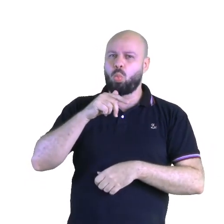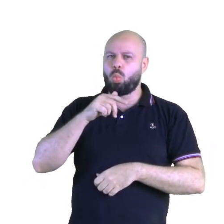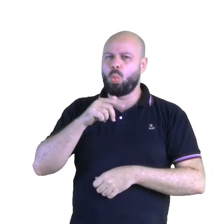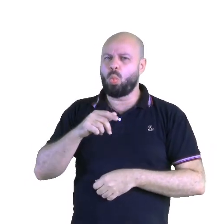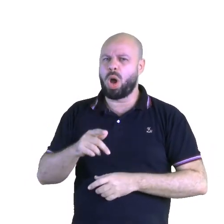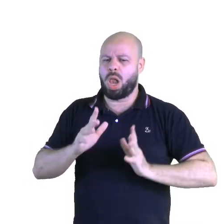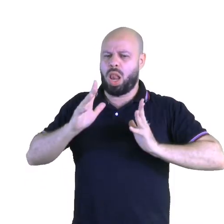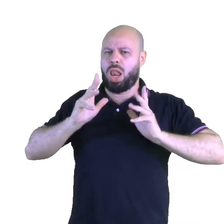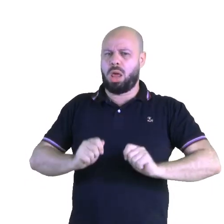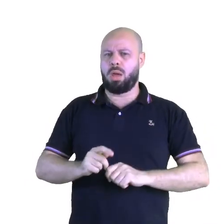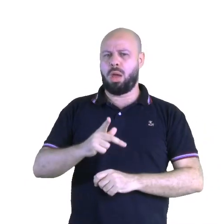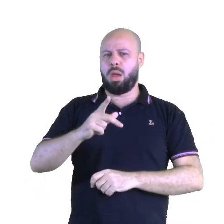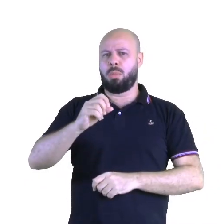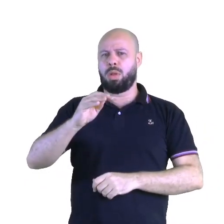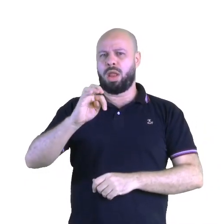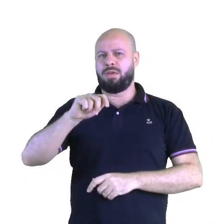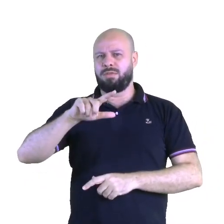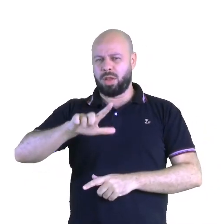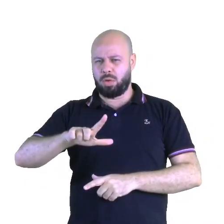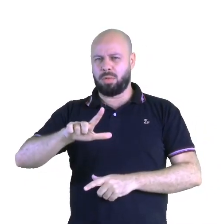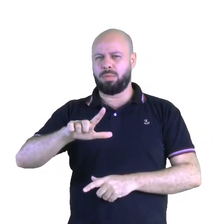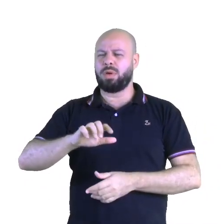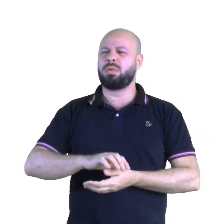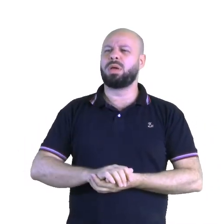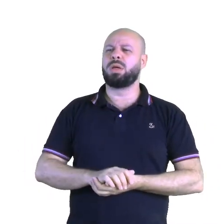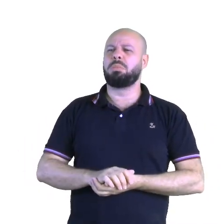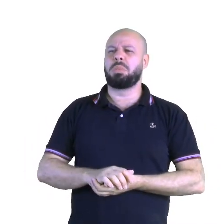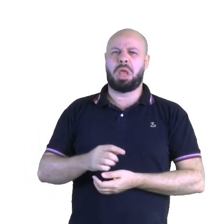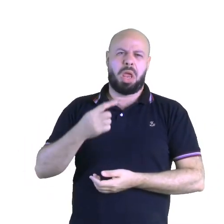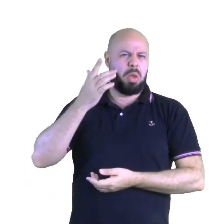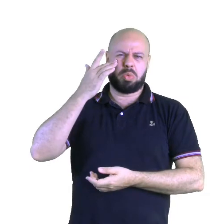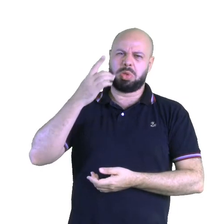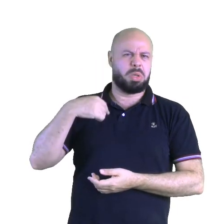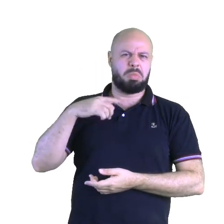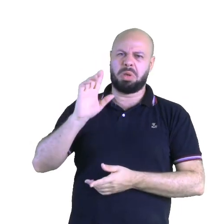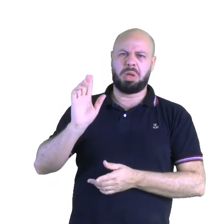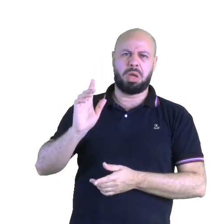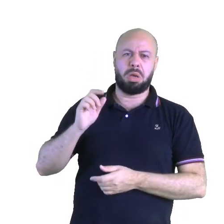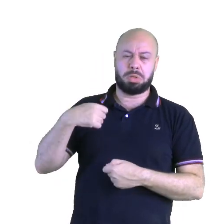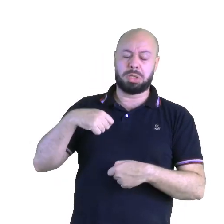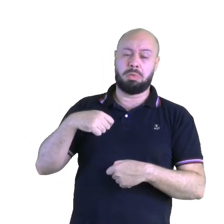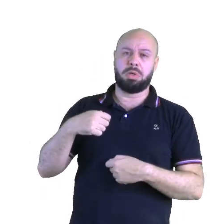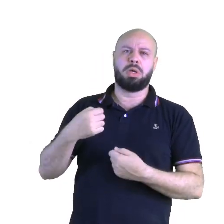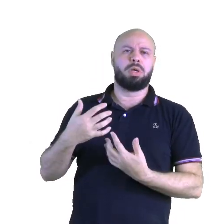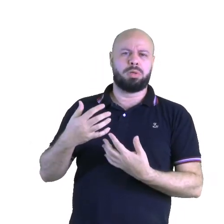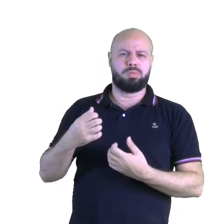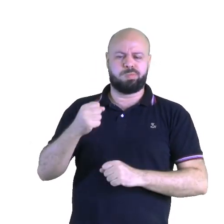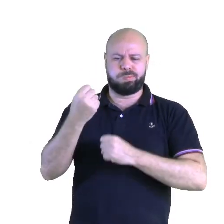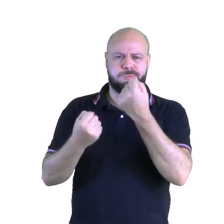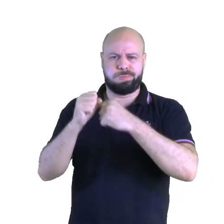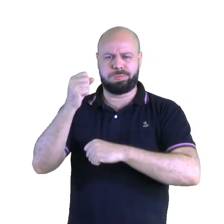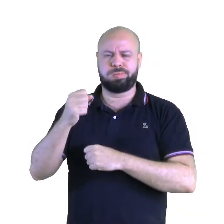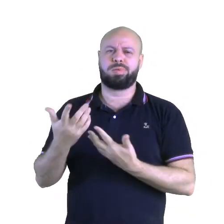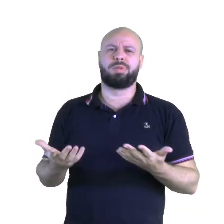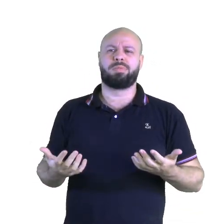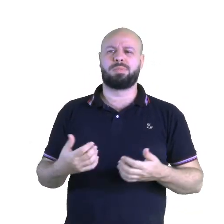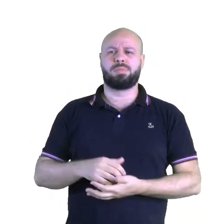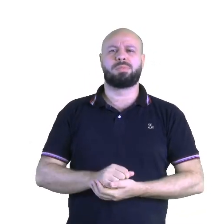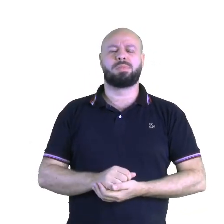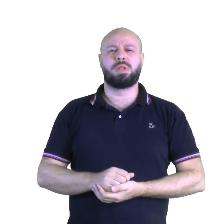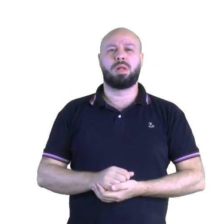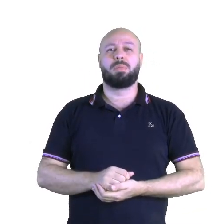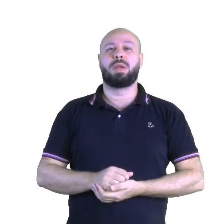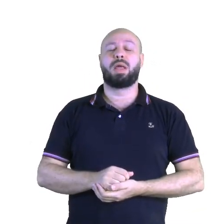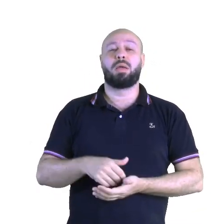Veja alguns exemplos. Olha só. Coisa que nem eu mesmo sabia, né? Que precisava de tanta água pra produzir. Para produzir